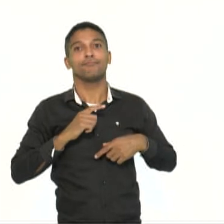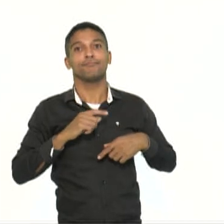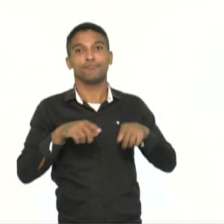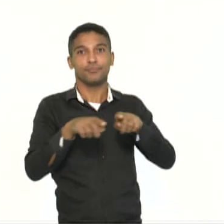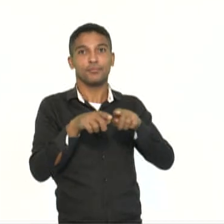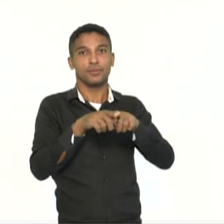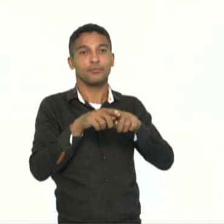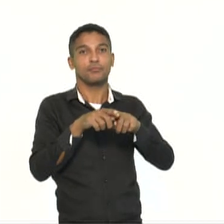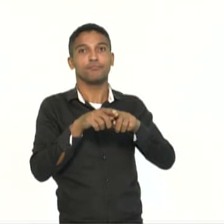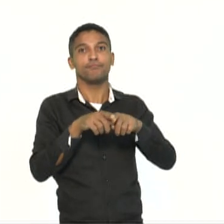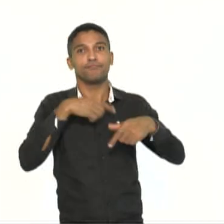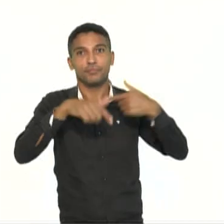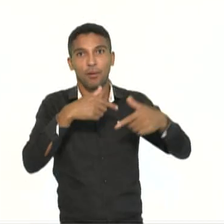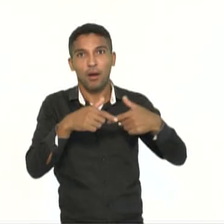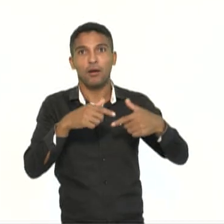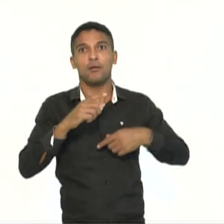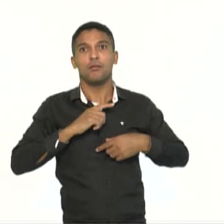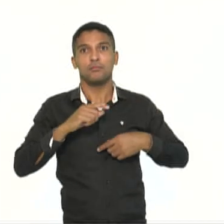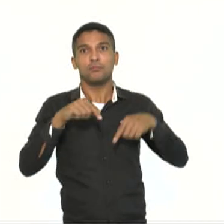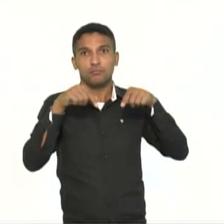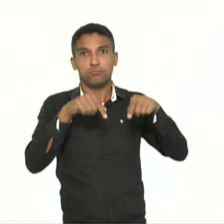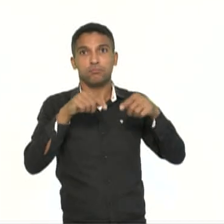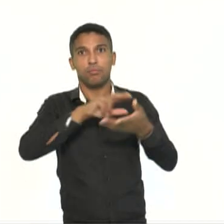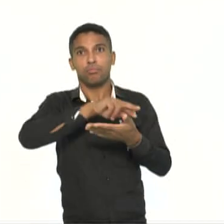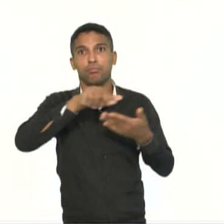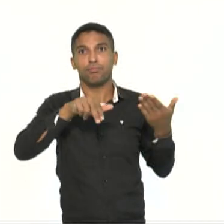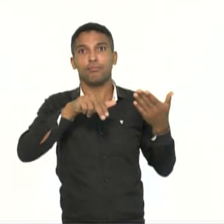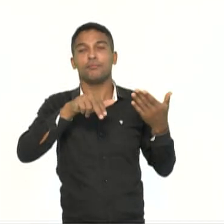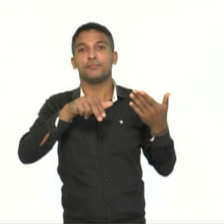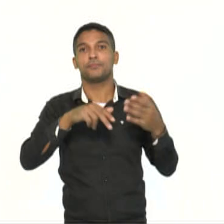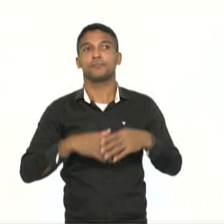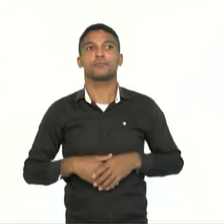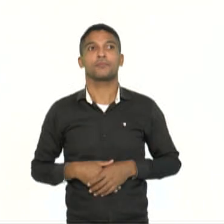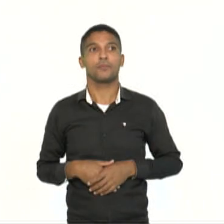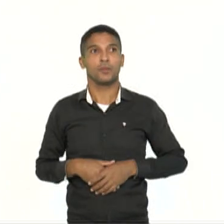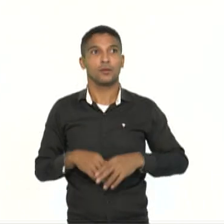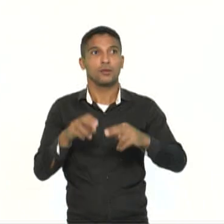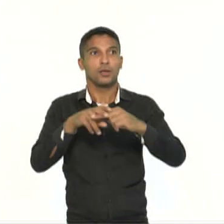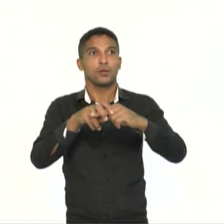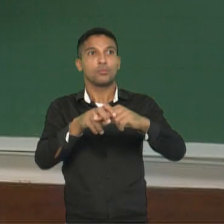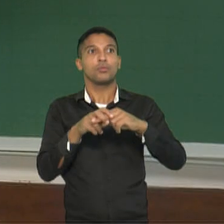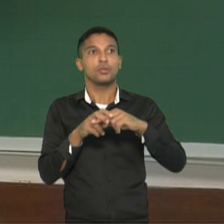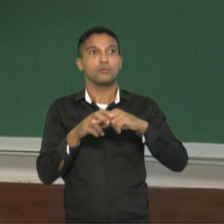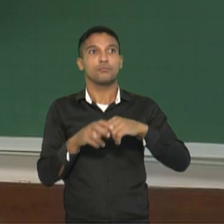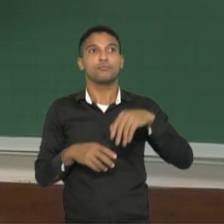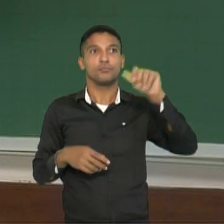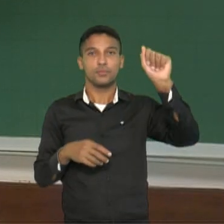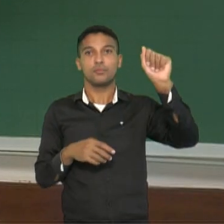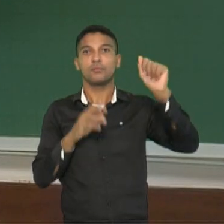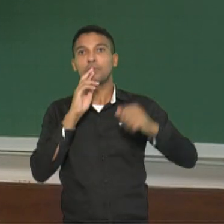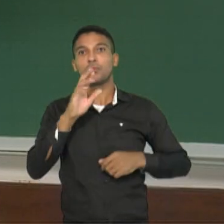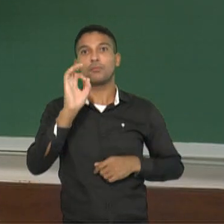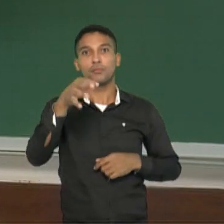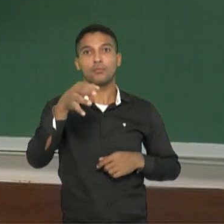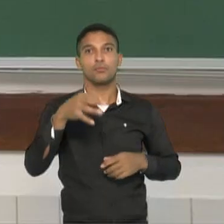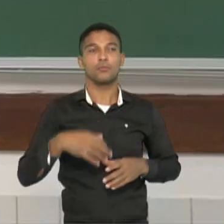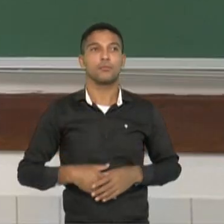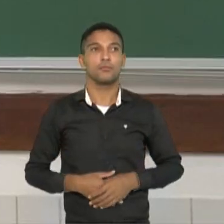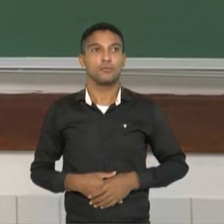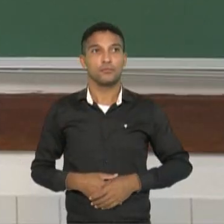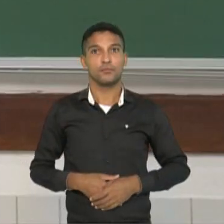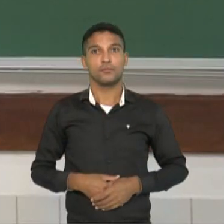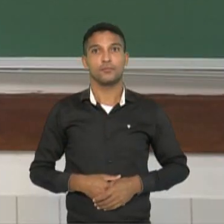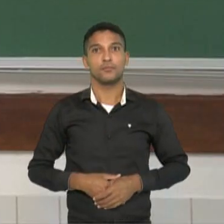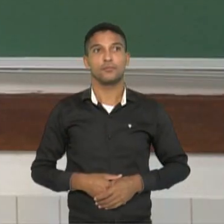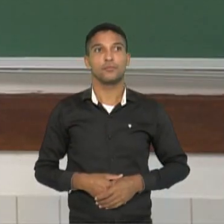As demais, elas não se enquadram nessa condição da guerra fiscal, certo? Bom, para